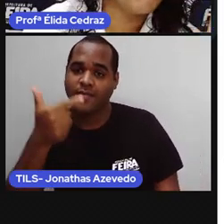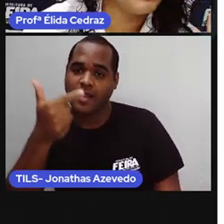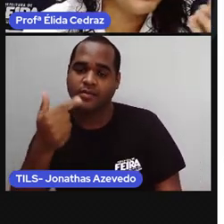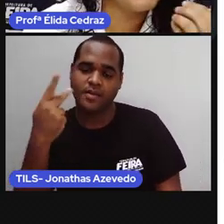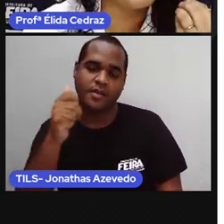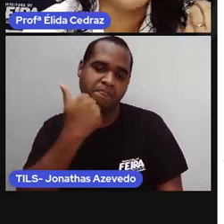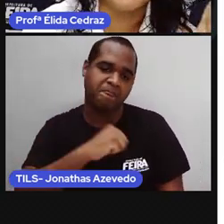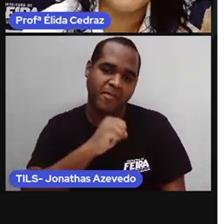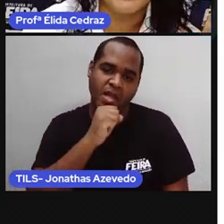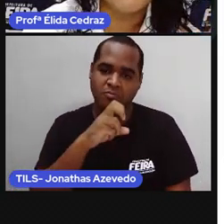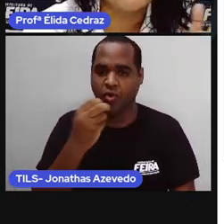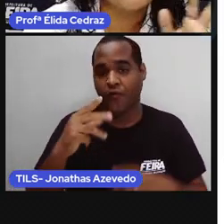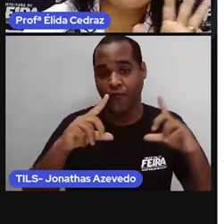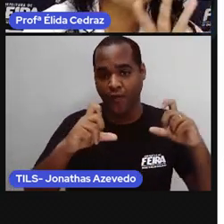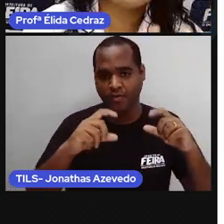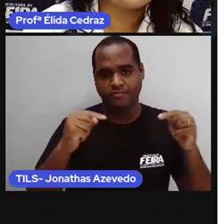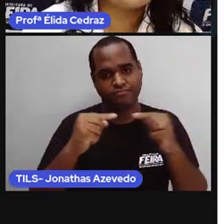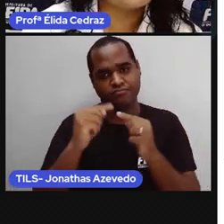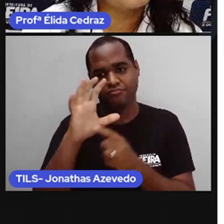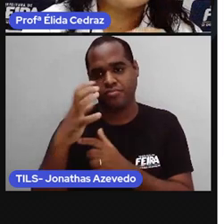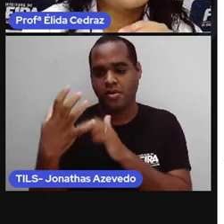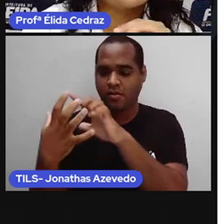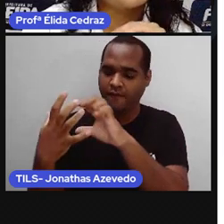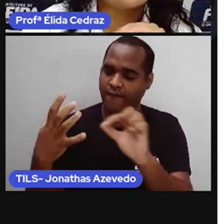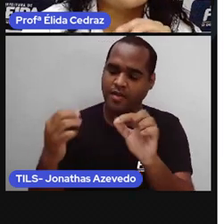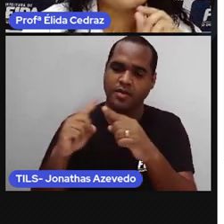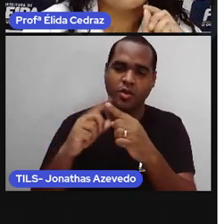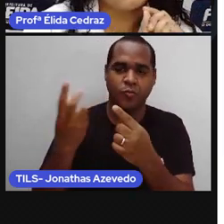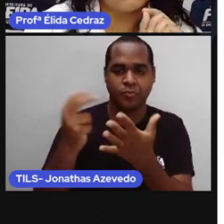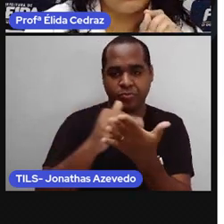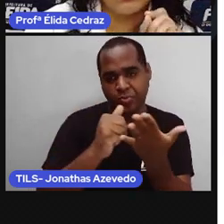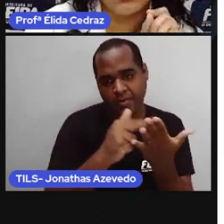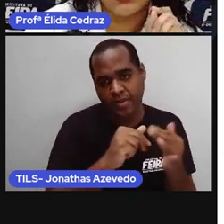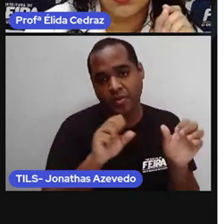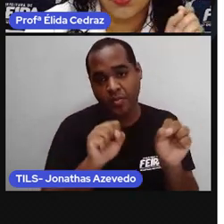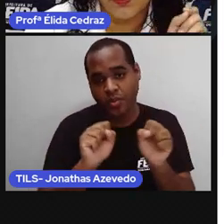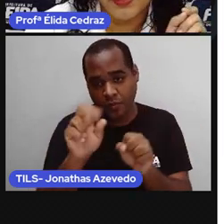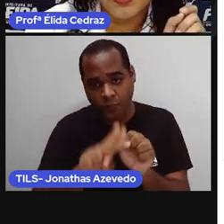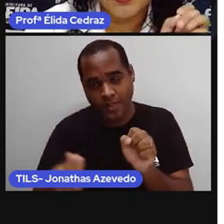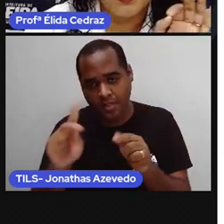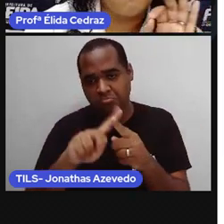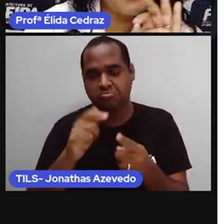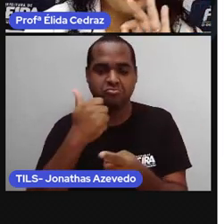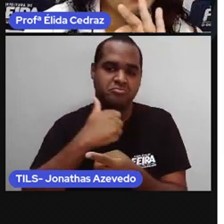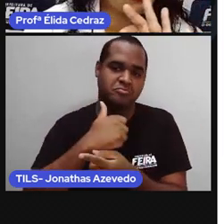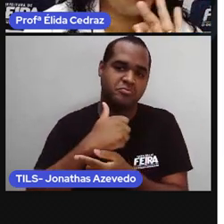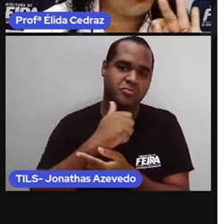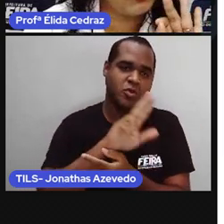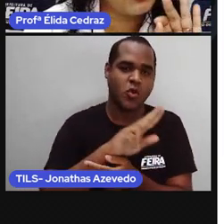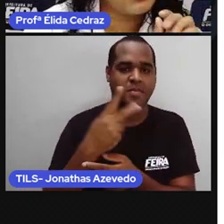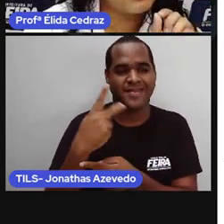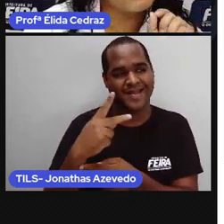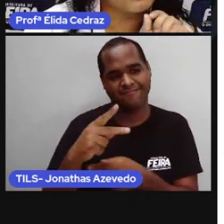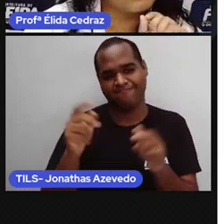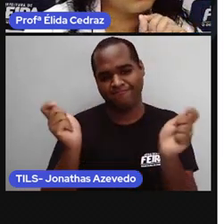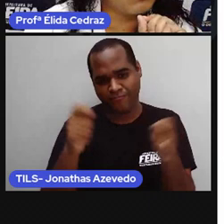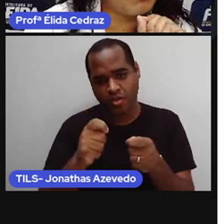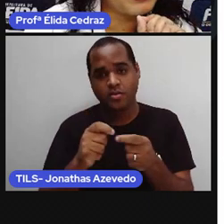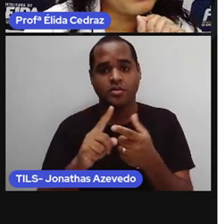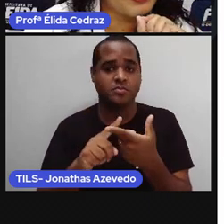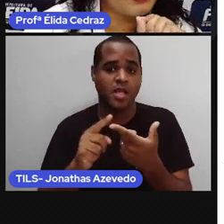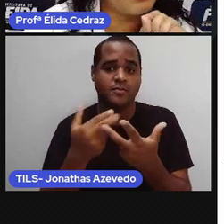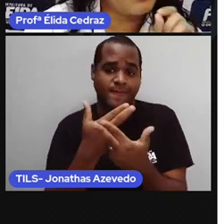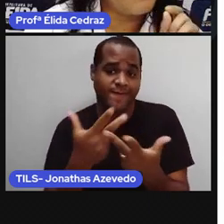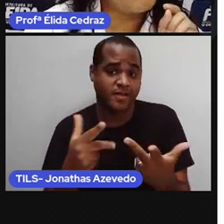fotografias ou desenhos. E as outras que a gente usa os nomes. Mas que todas têm que